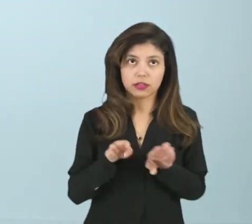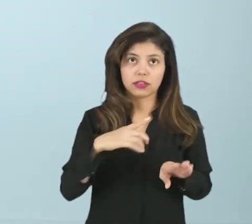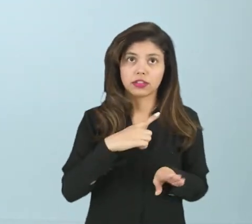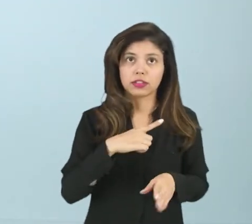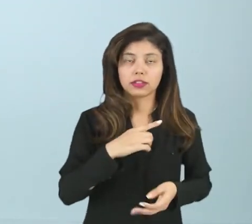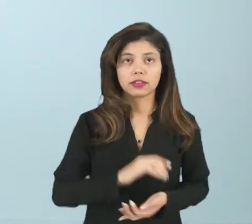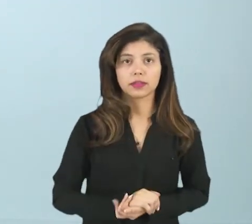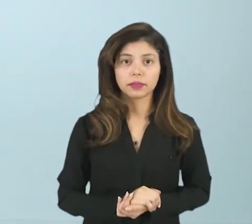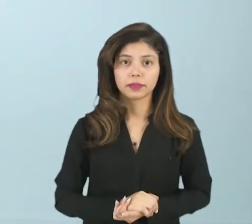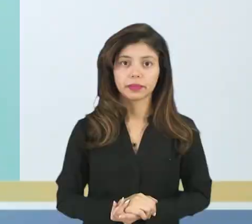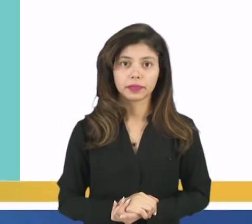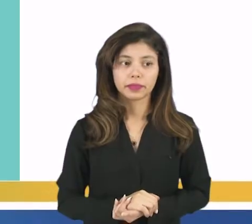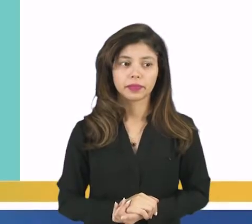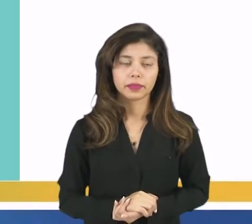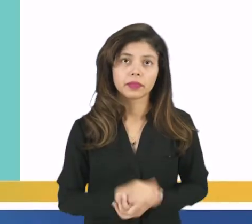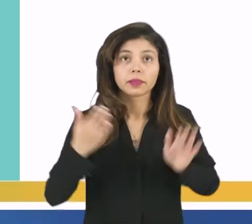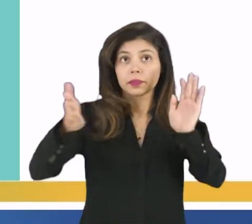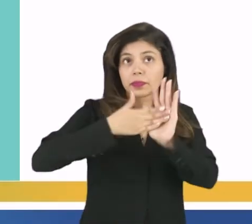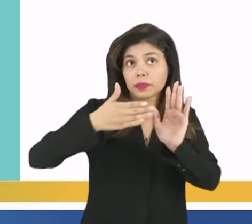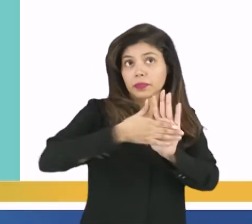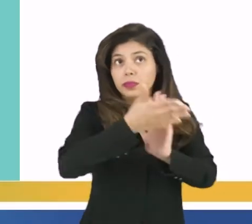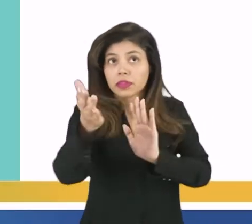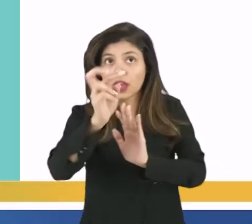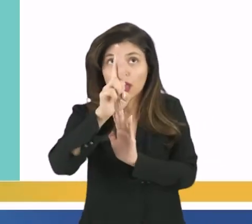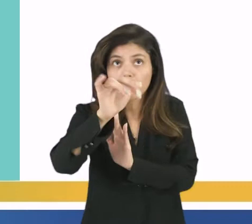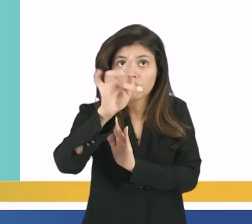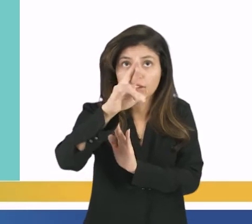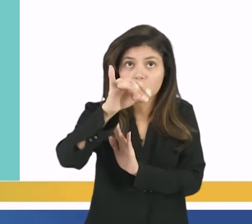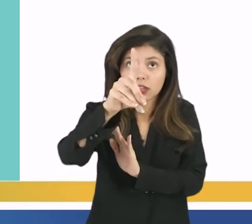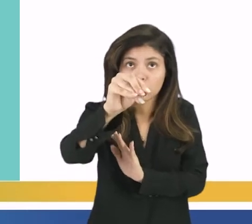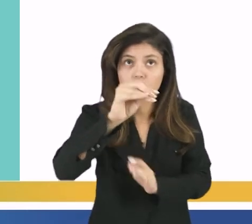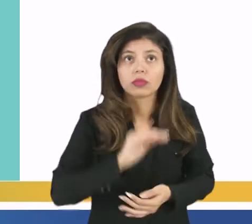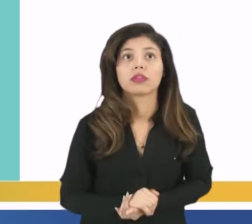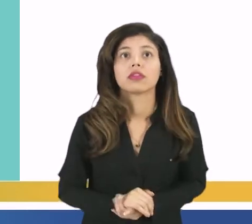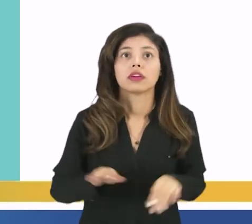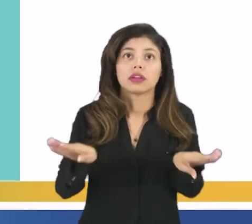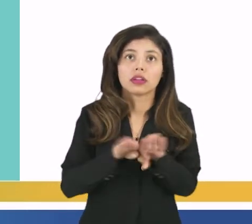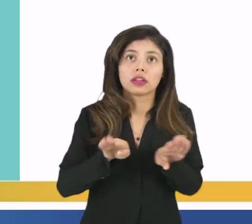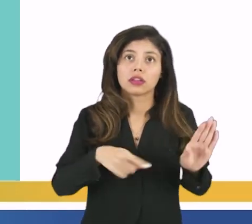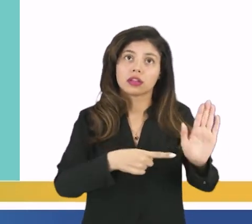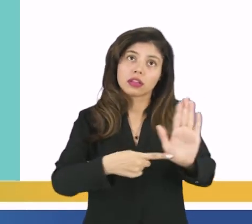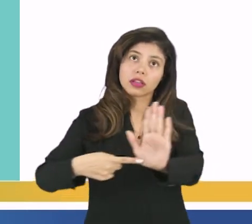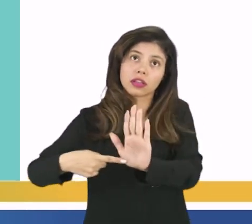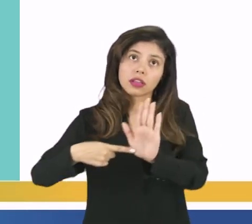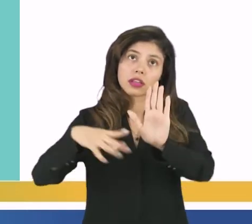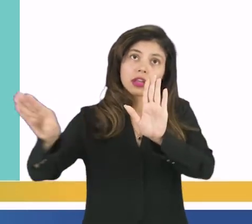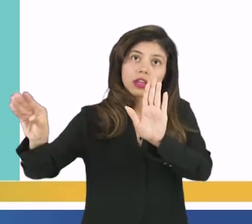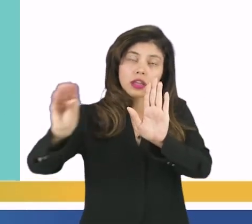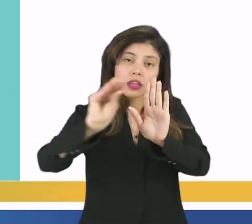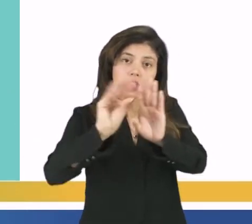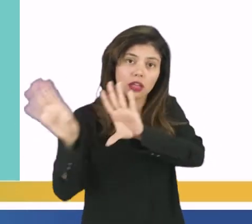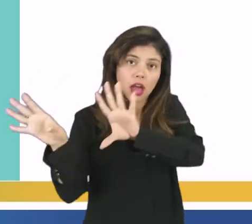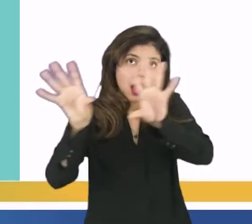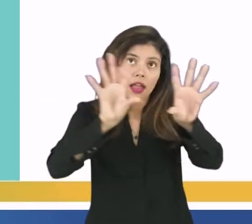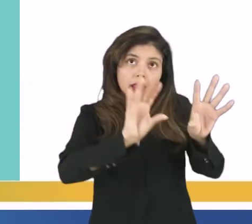bem? Já o referendo, também é uma ideia popular. Ela é levada